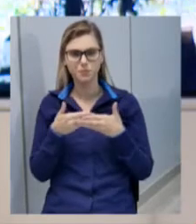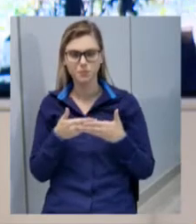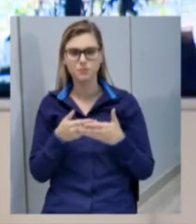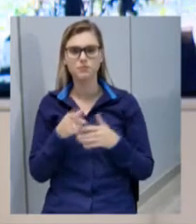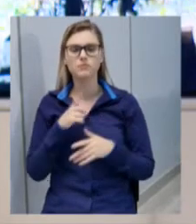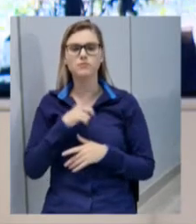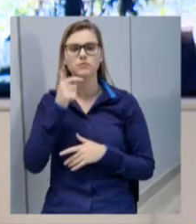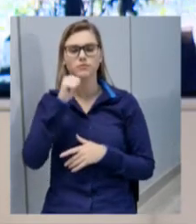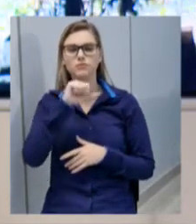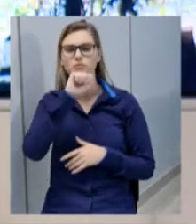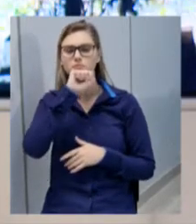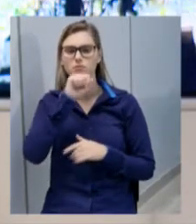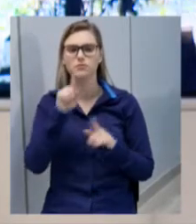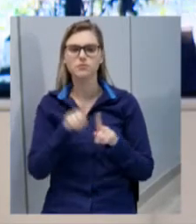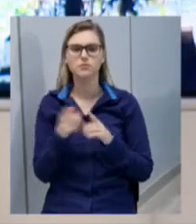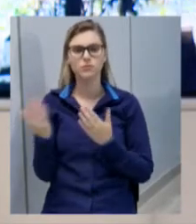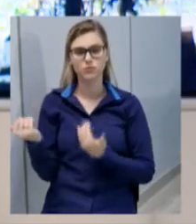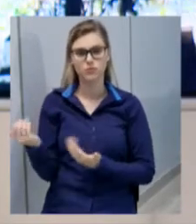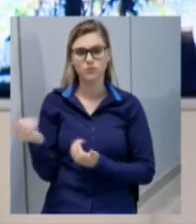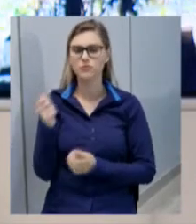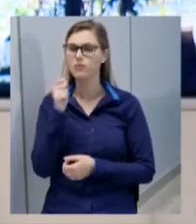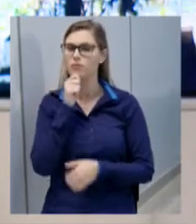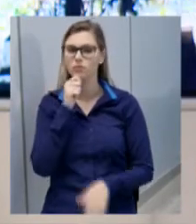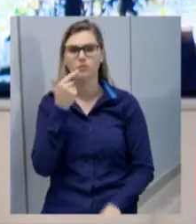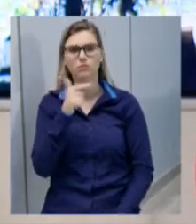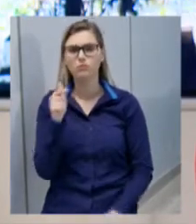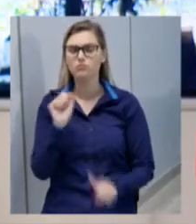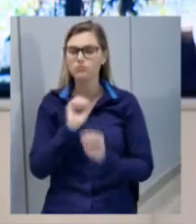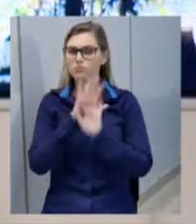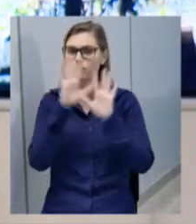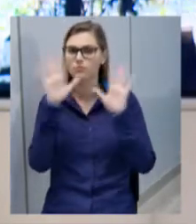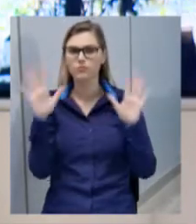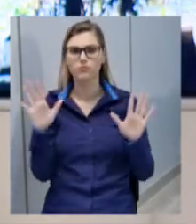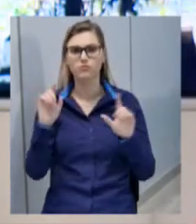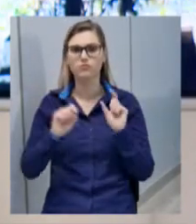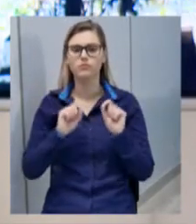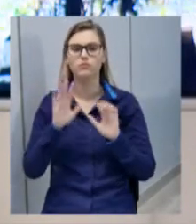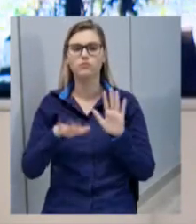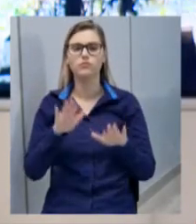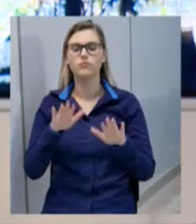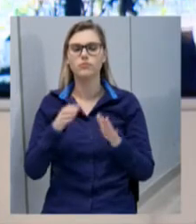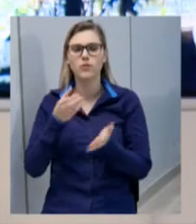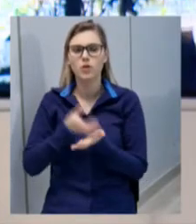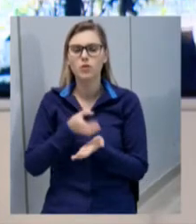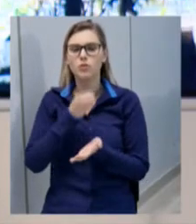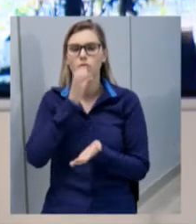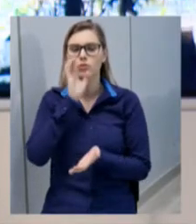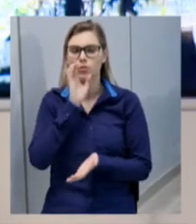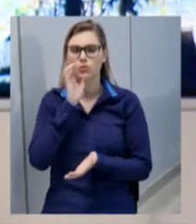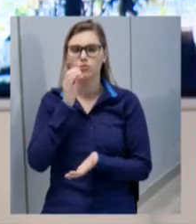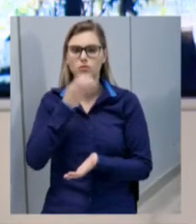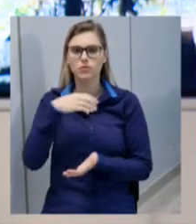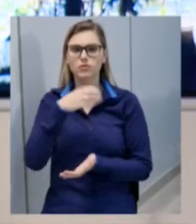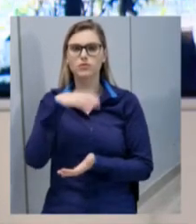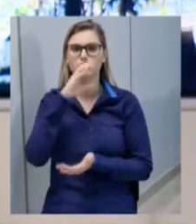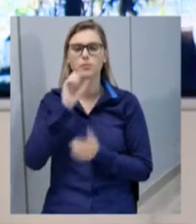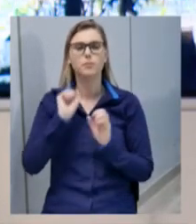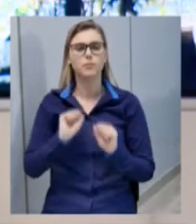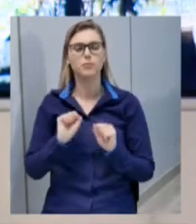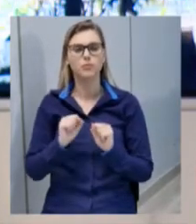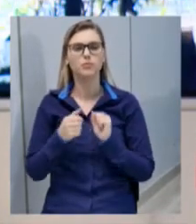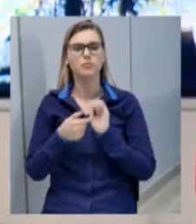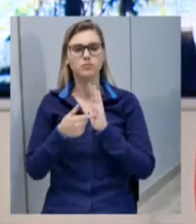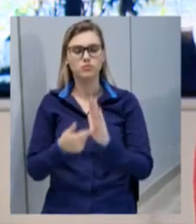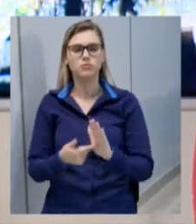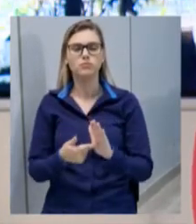e adolescentes ainda não tenham tão claro que, de repente, um copo de bebida alcoólica possa trazer